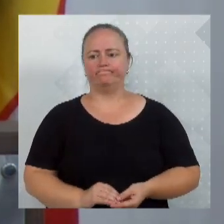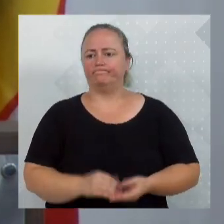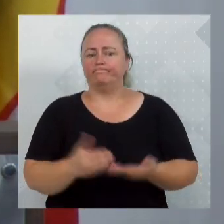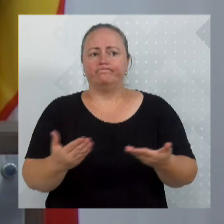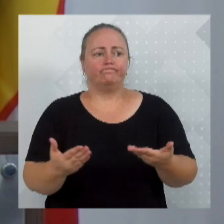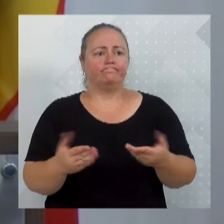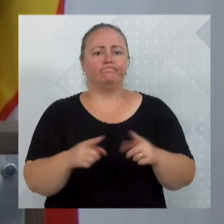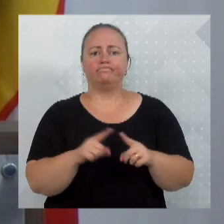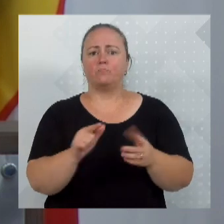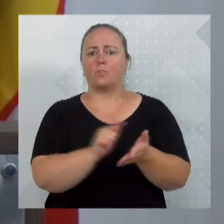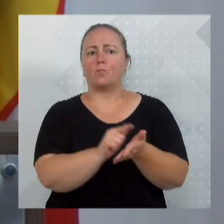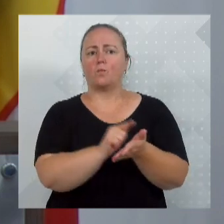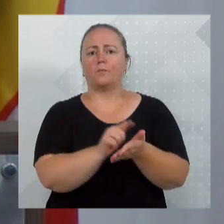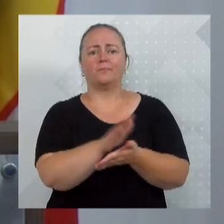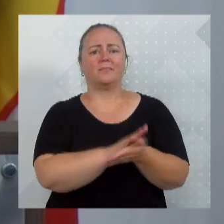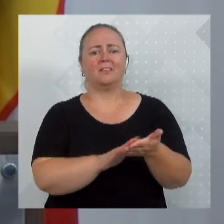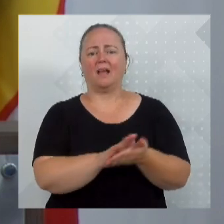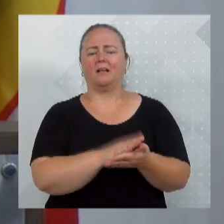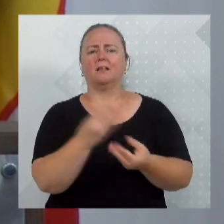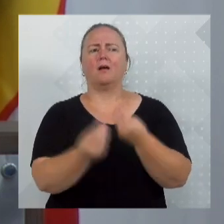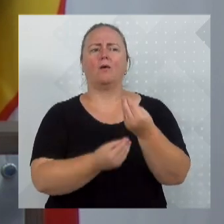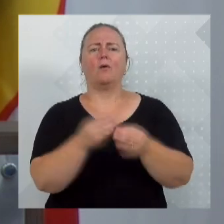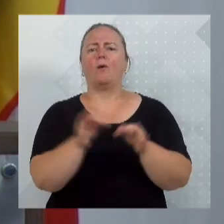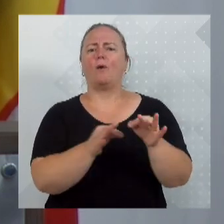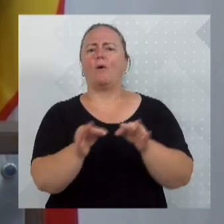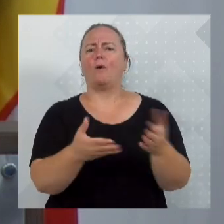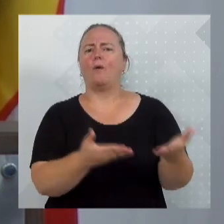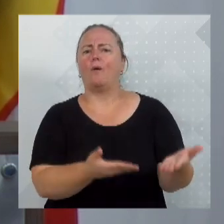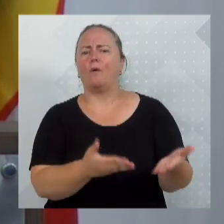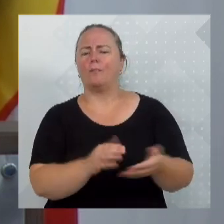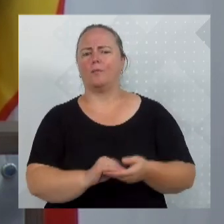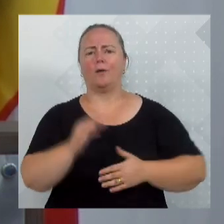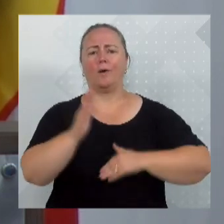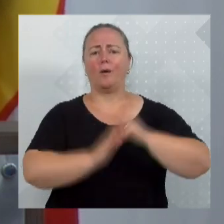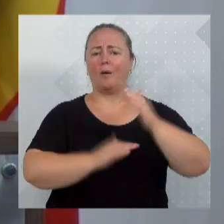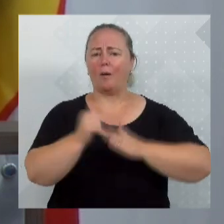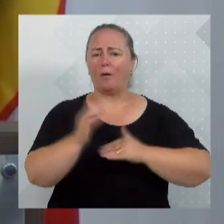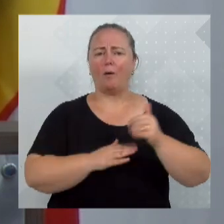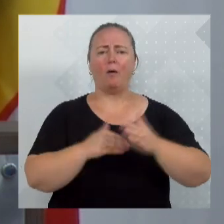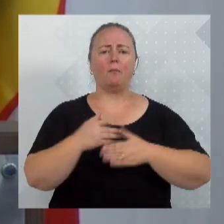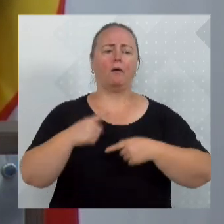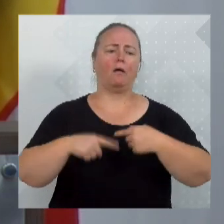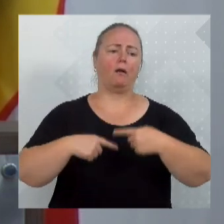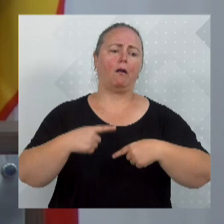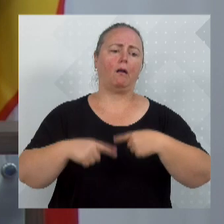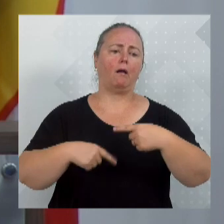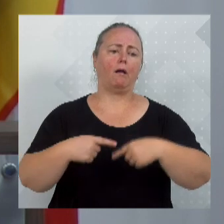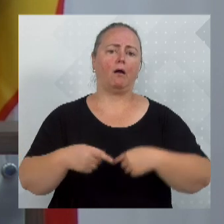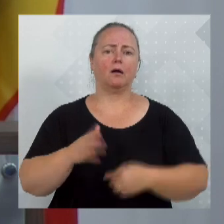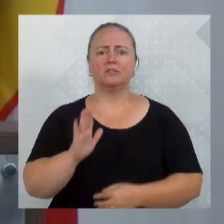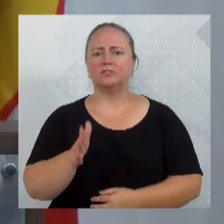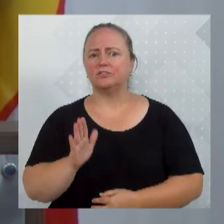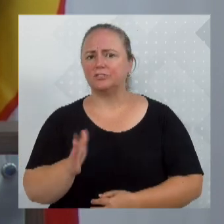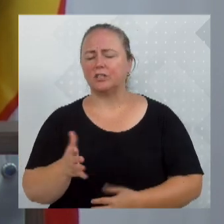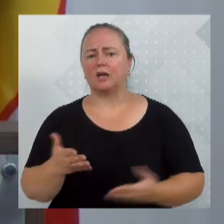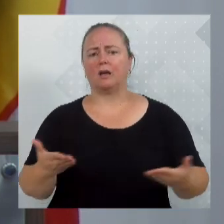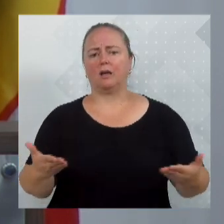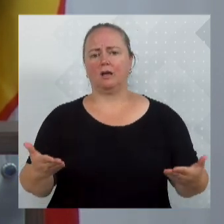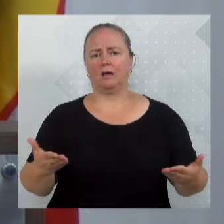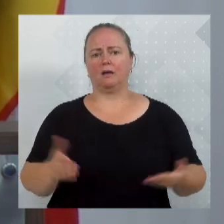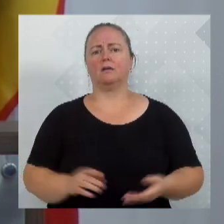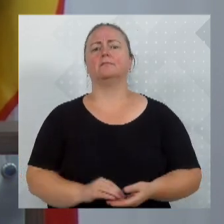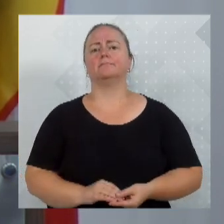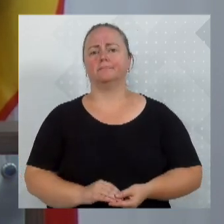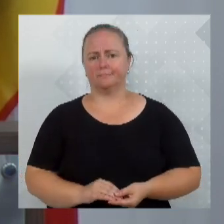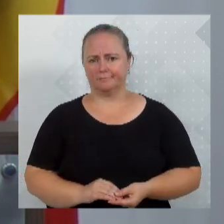acontece. Então, cadê o planejamento? É uma obra que já se arrastava há muito tempo. Sabíamos que ia ser entregue, ao que tudo indica, ali no início